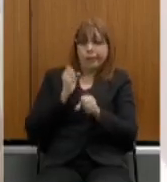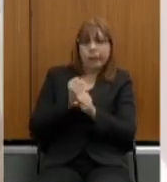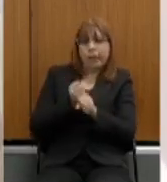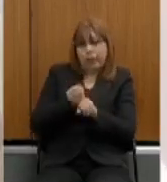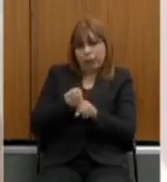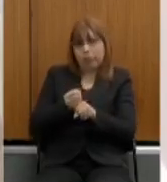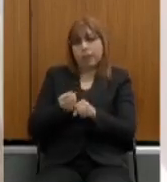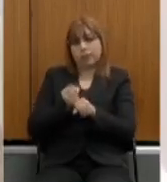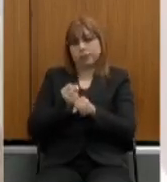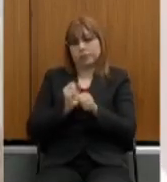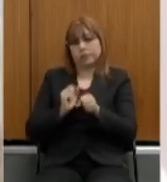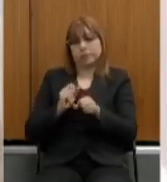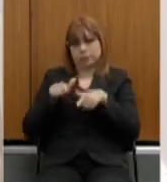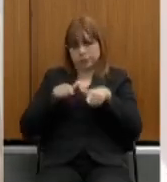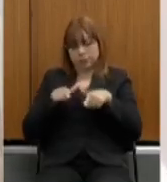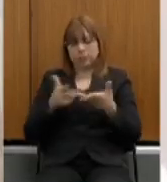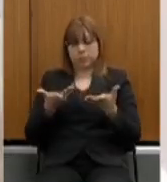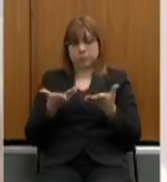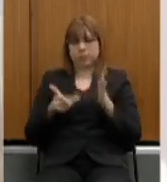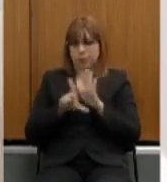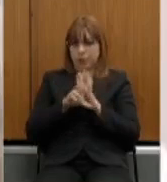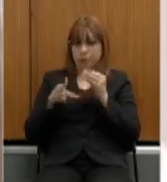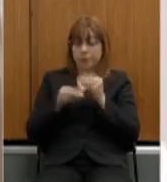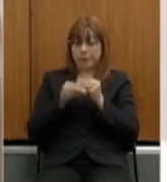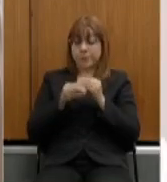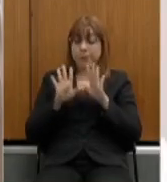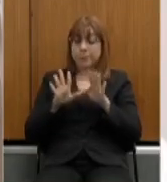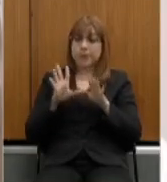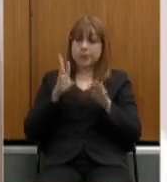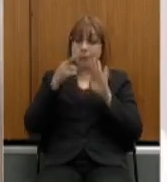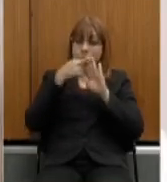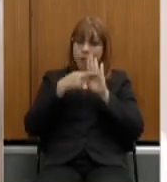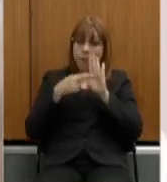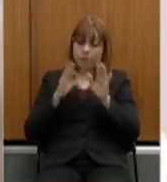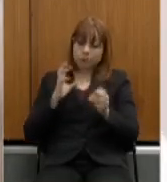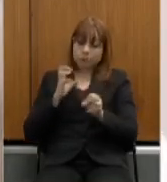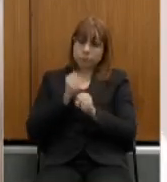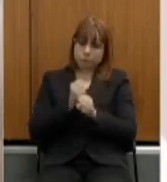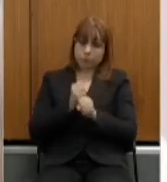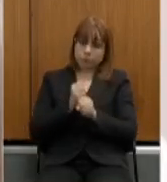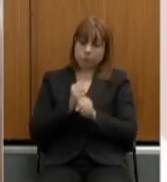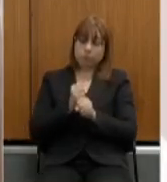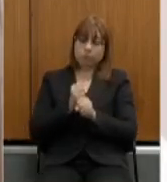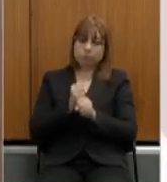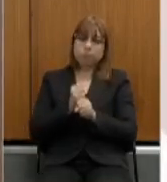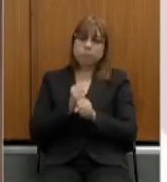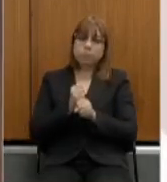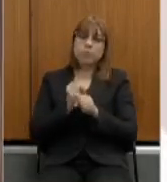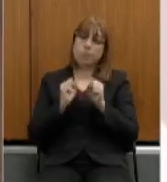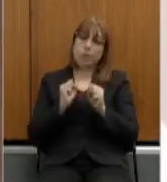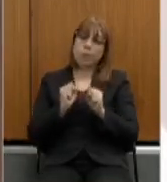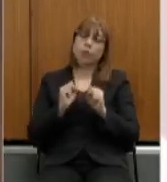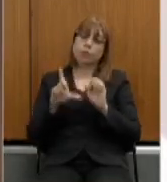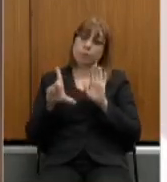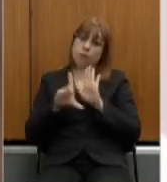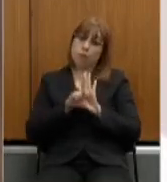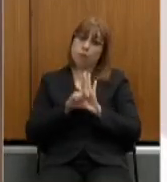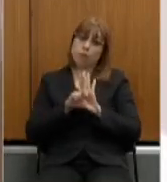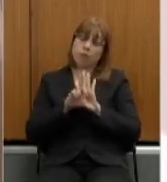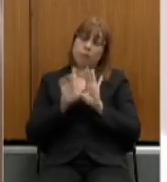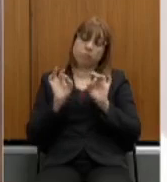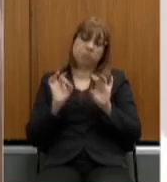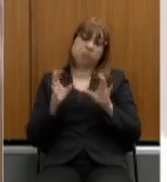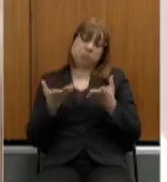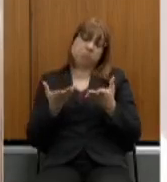complementar, tá bom? As regras de cálculo, por sua vez, podem ser disciplinadas por lei ordinária do ente